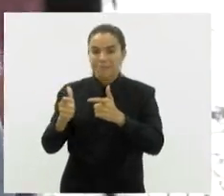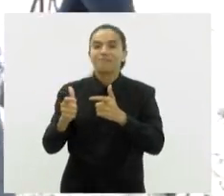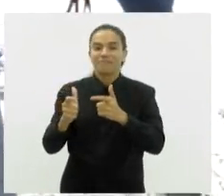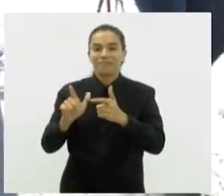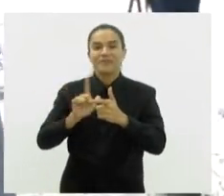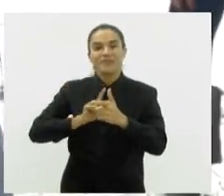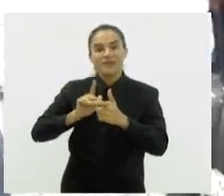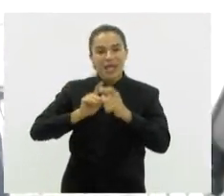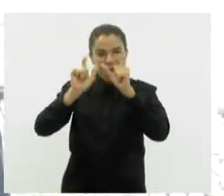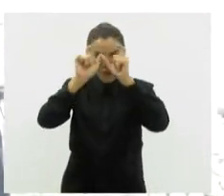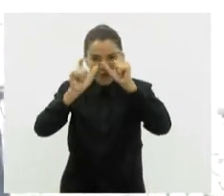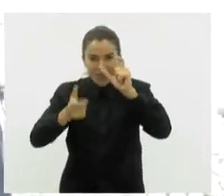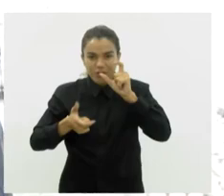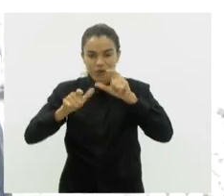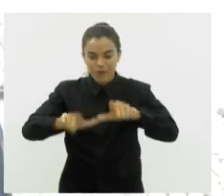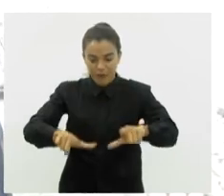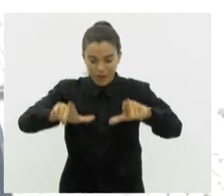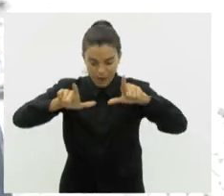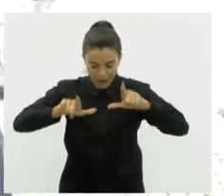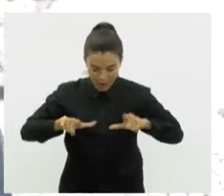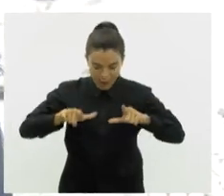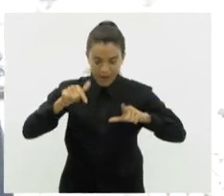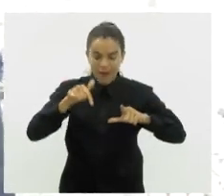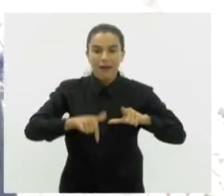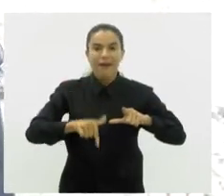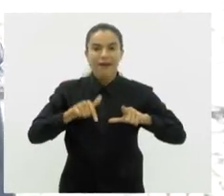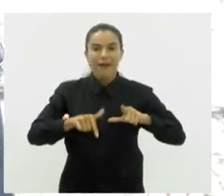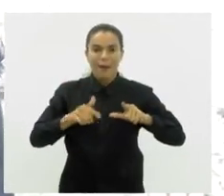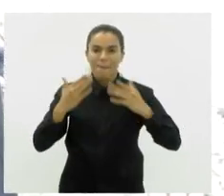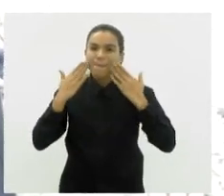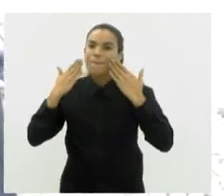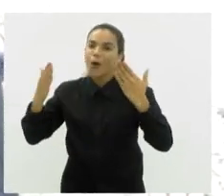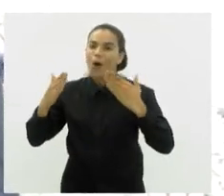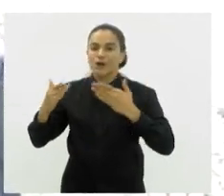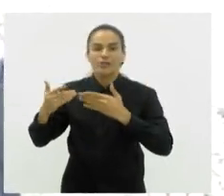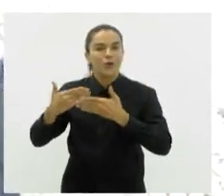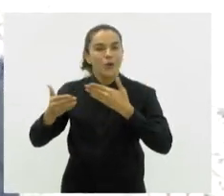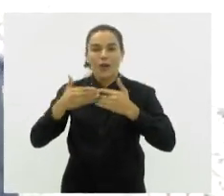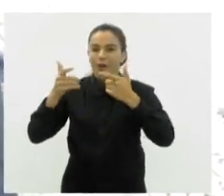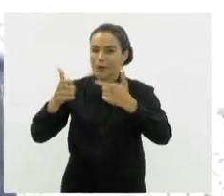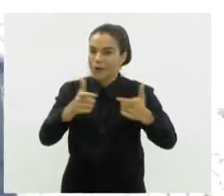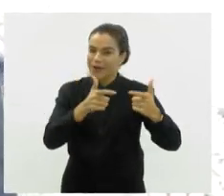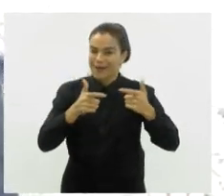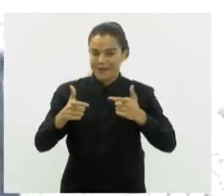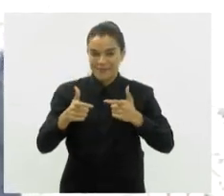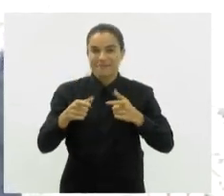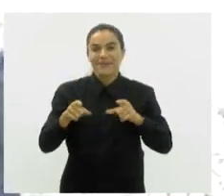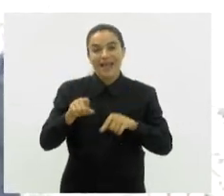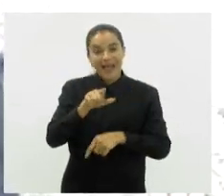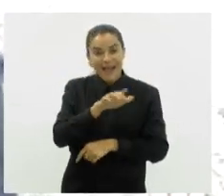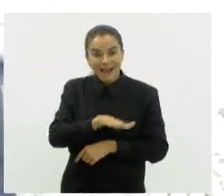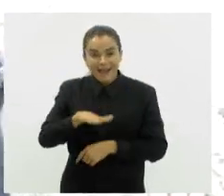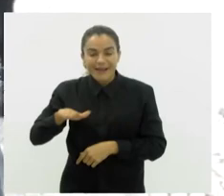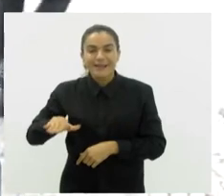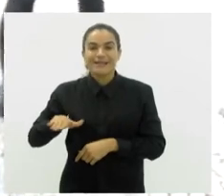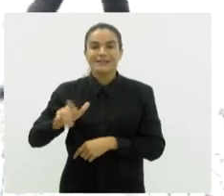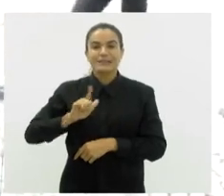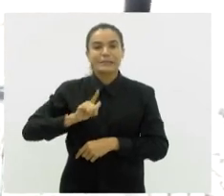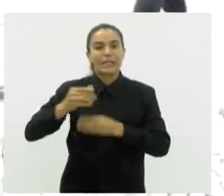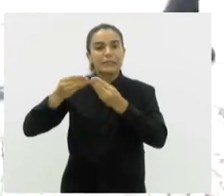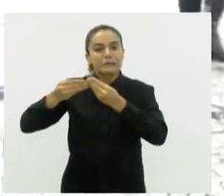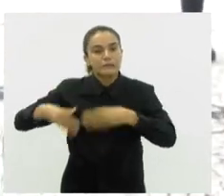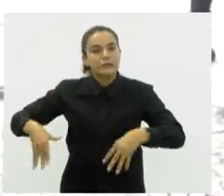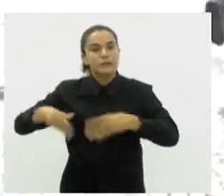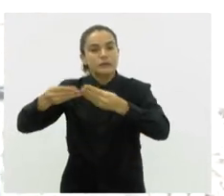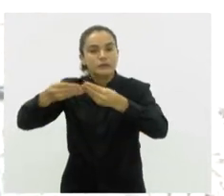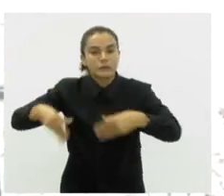transtorno diagnosticado, ele aparece em todos os ambientes. Por isso que você percebe que essa criança começa a ter prejuízos,